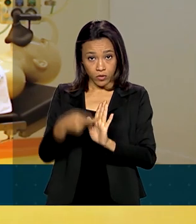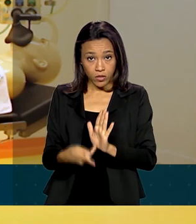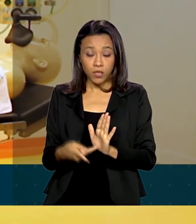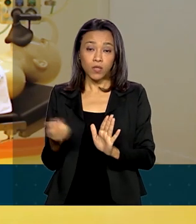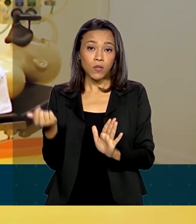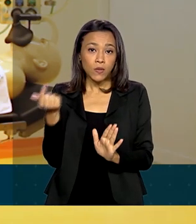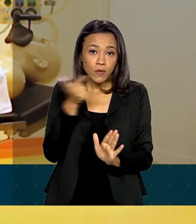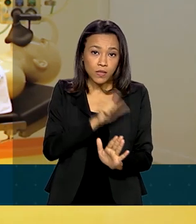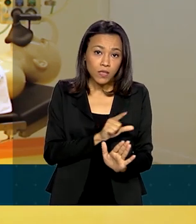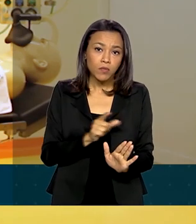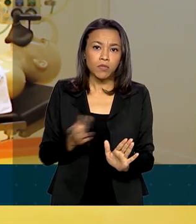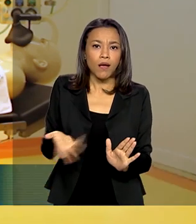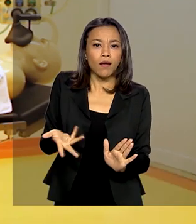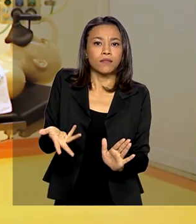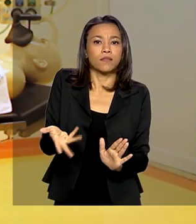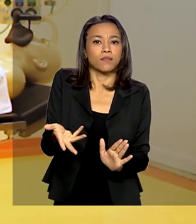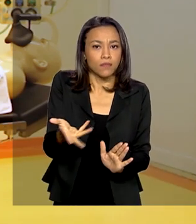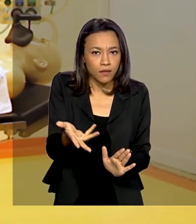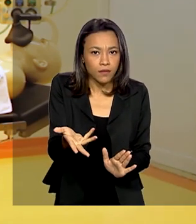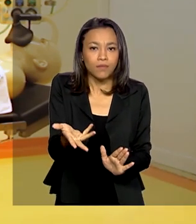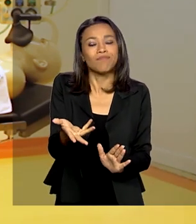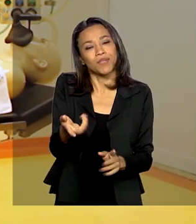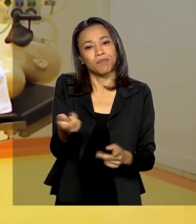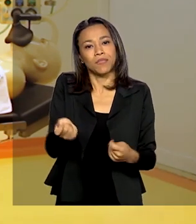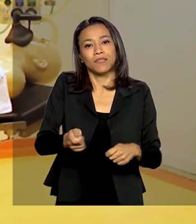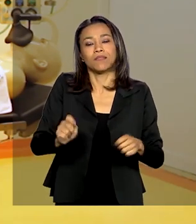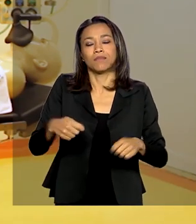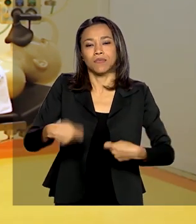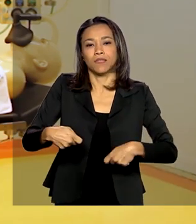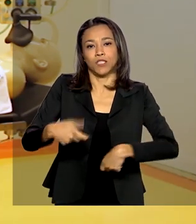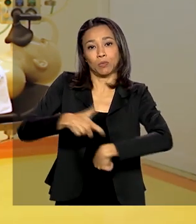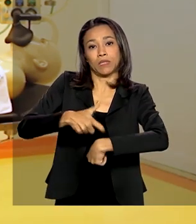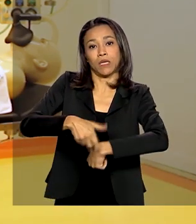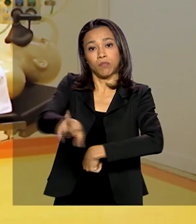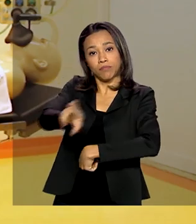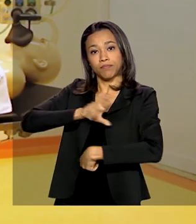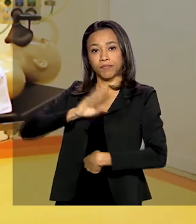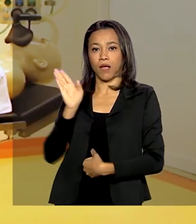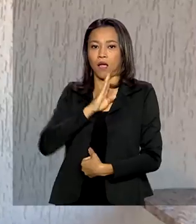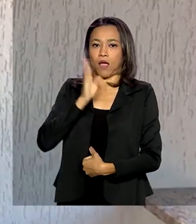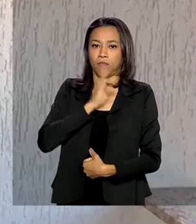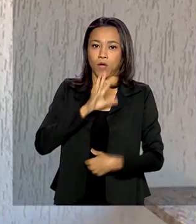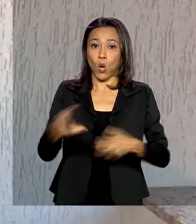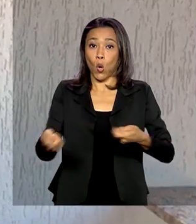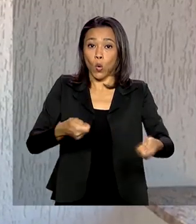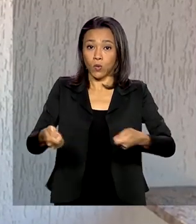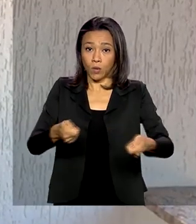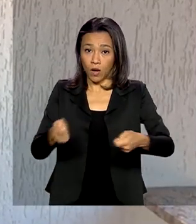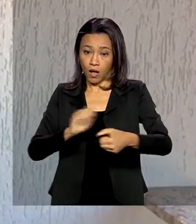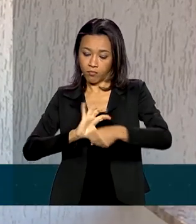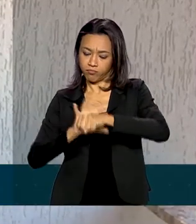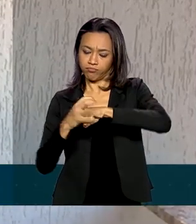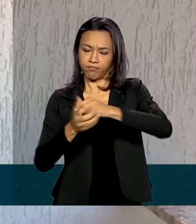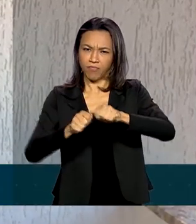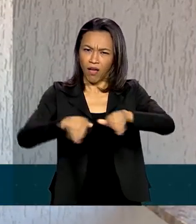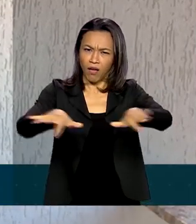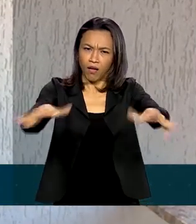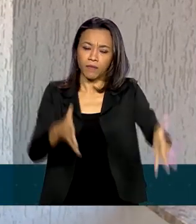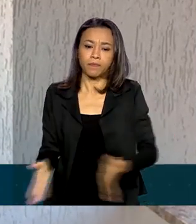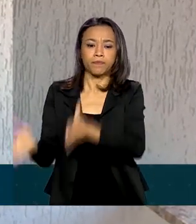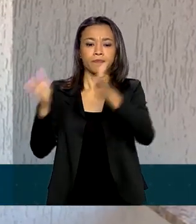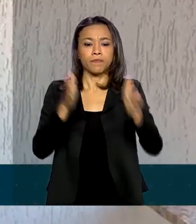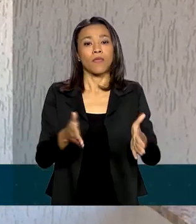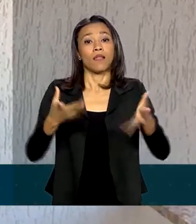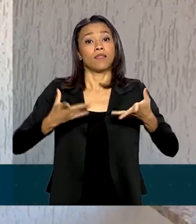ter um tempo de resposta rápido, que é o que a gente precisa para o controle da epidemia. A tecnologia que é pioneira no